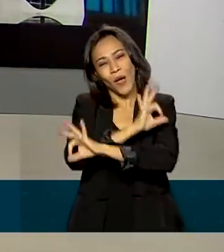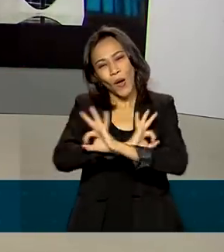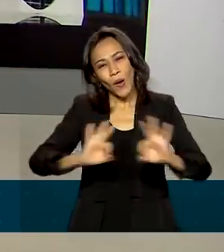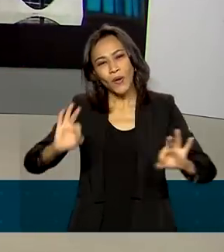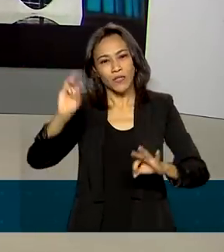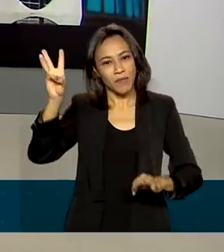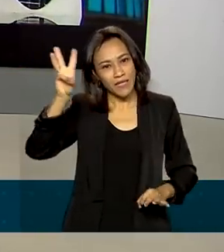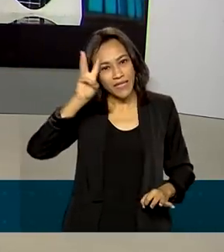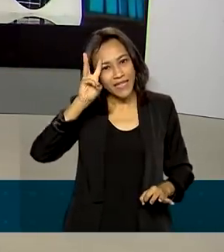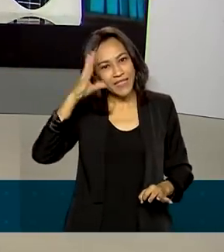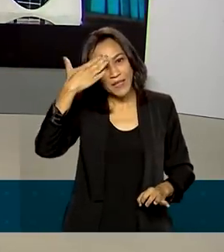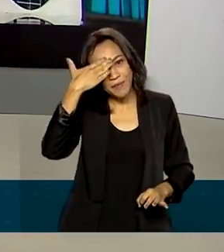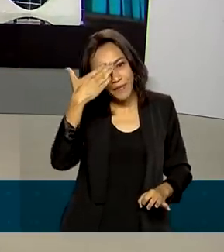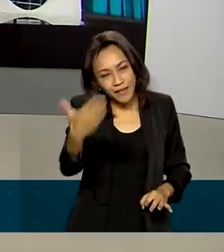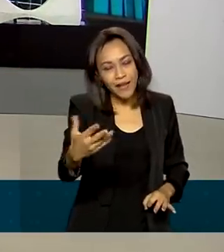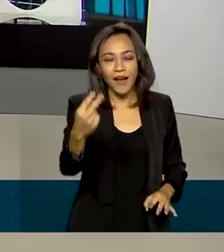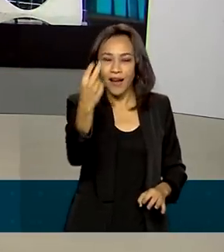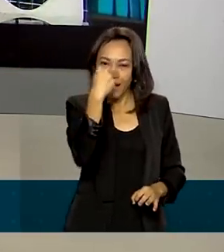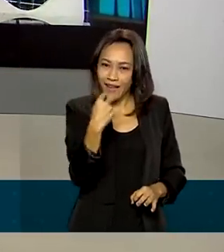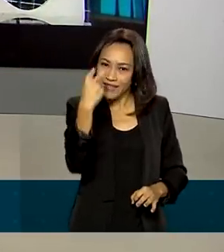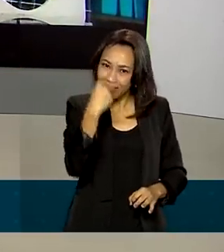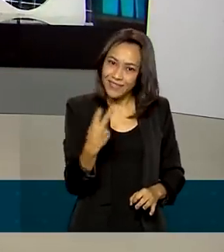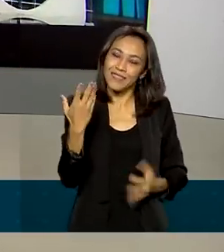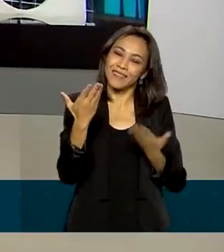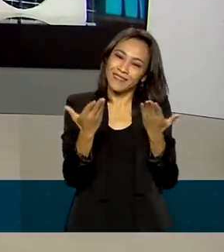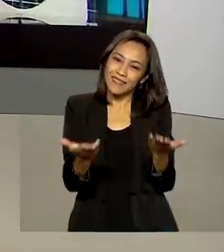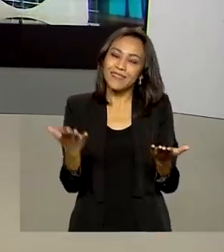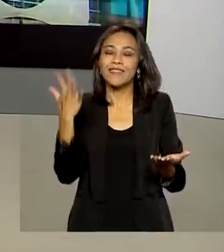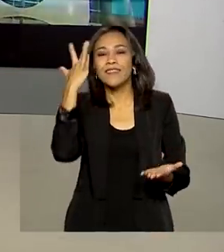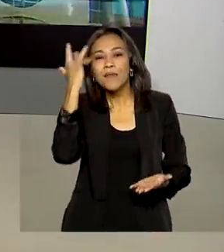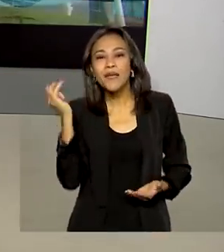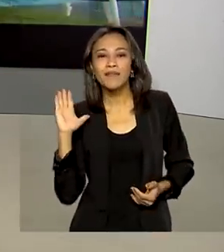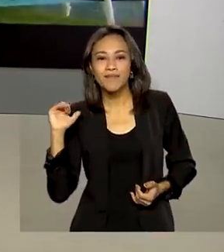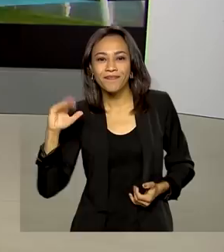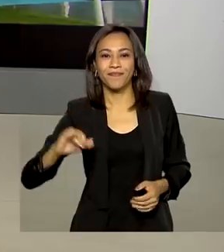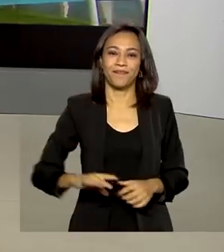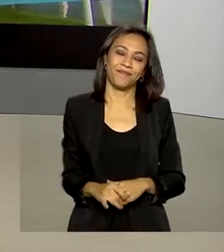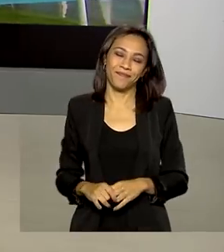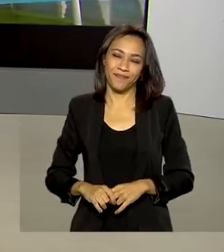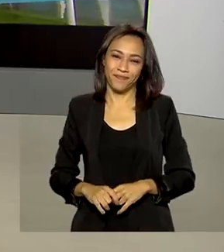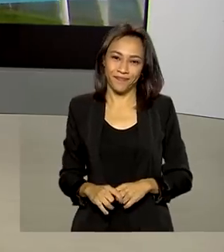terça-feira para você. Obrigada pela sua companhia, pela sua audiência e até amanhã. Tchau, tchau.